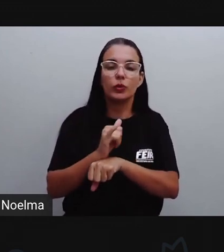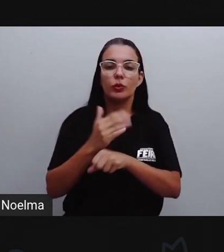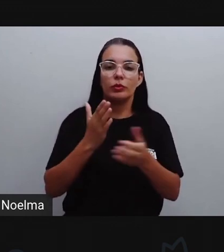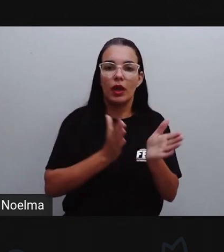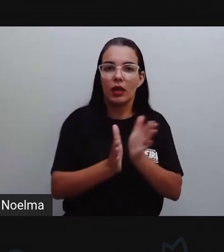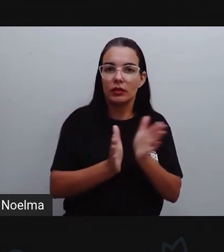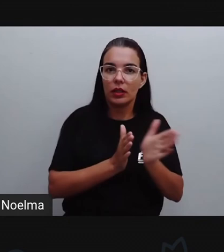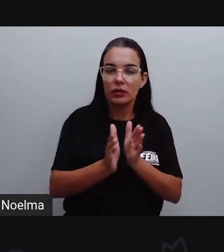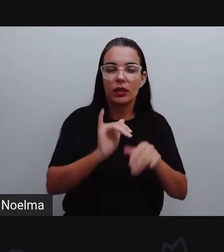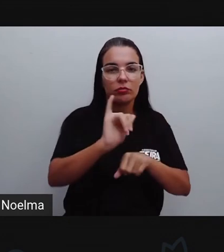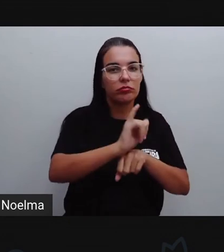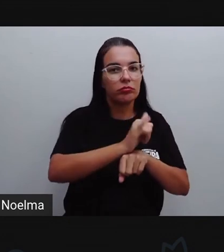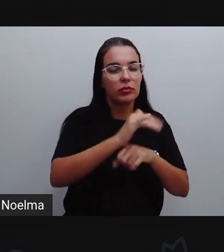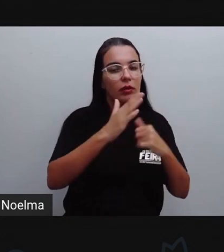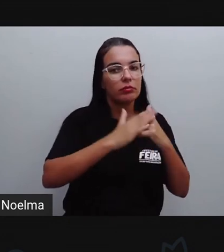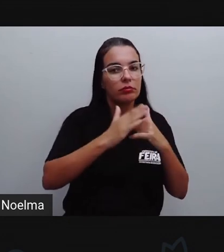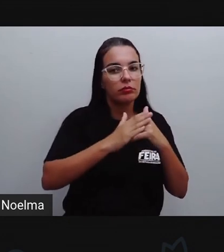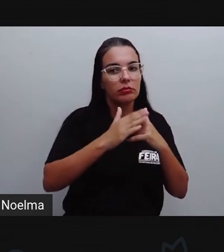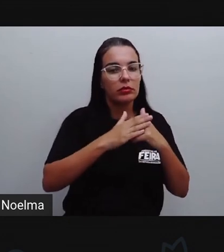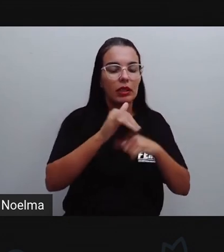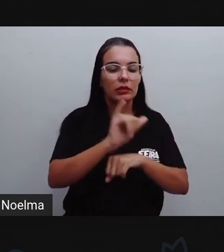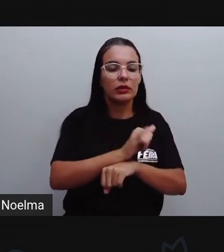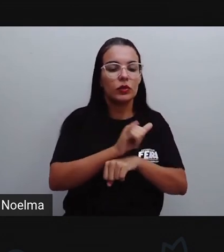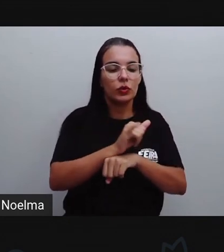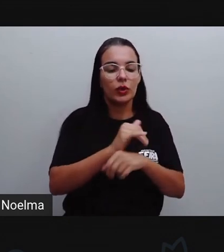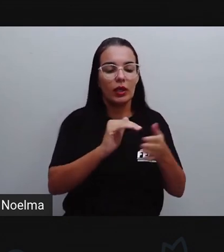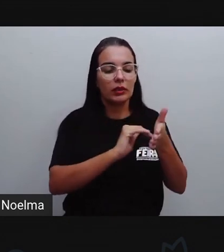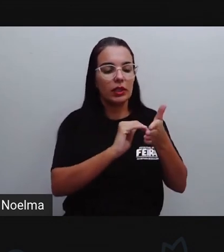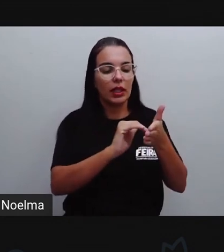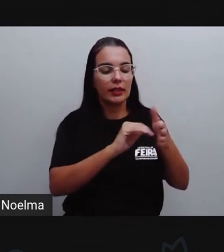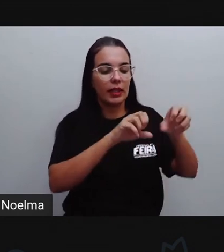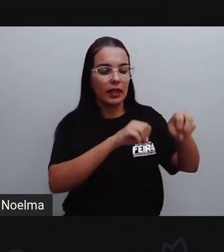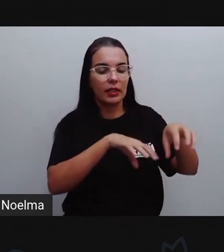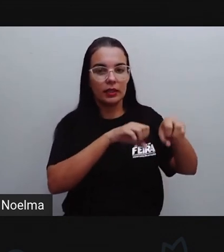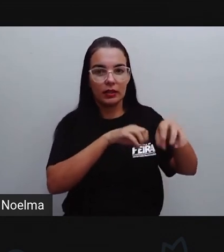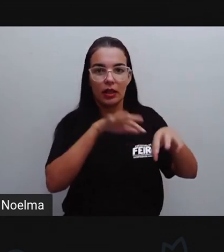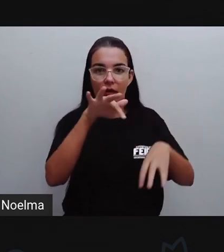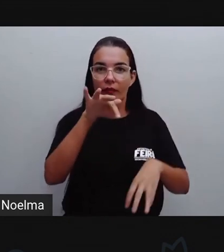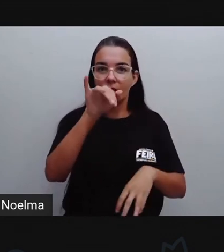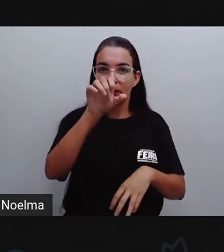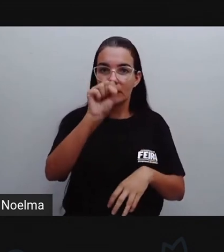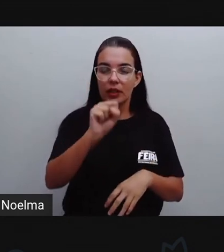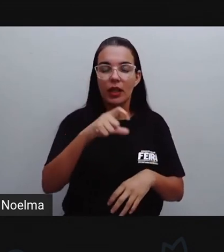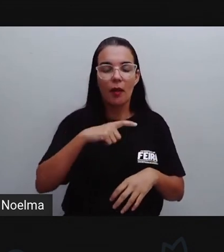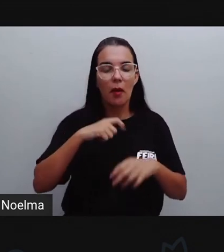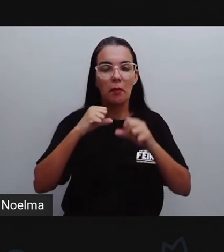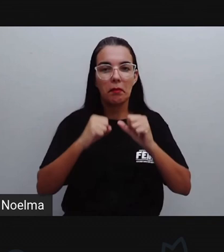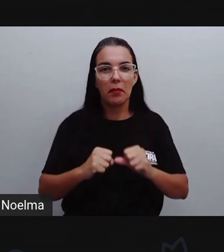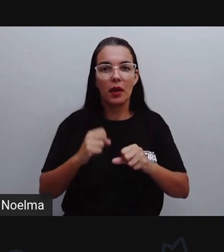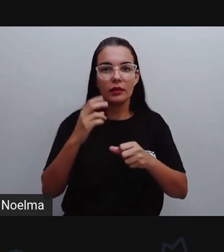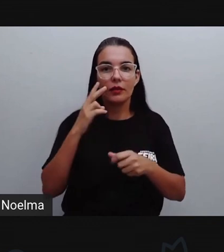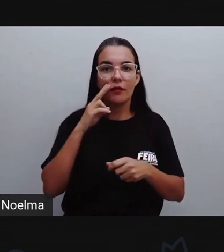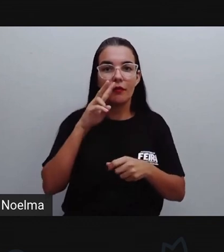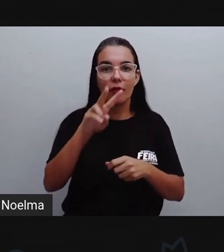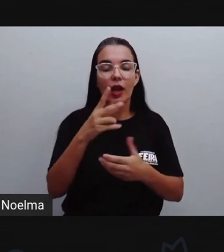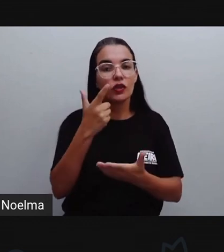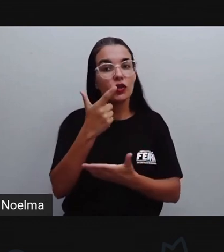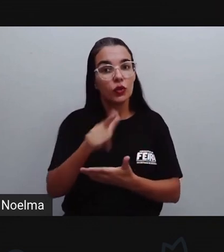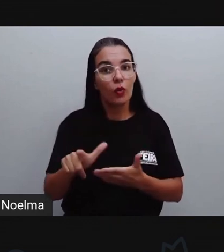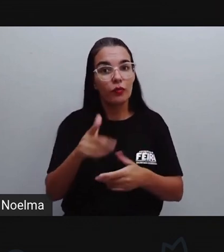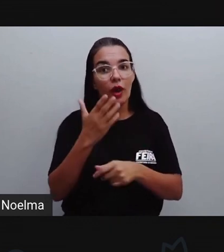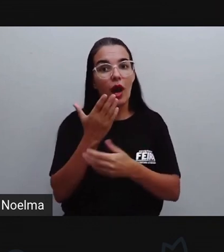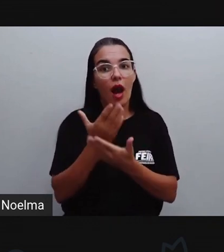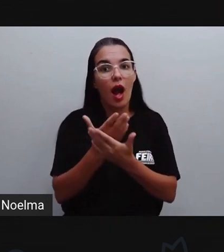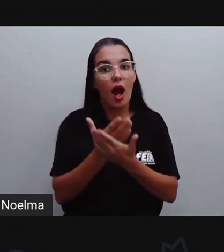acessando o nosso canal da Seduc de Feira de Santana no YouTube e pode assistir essa aula, não só essa aula,